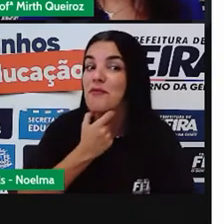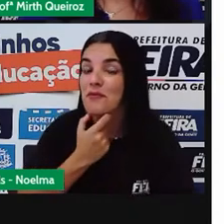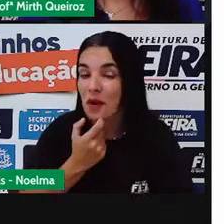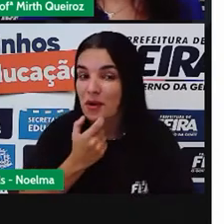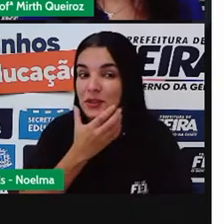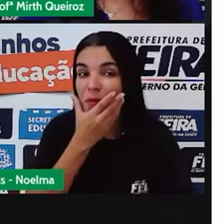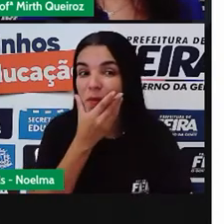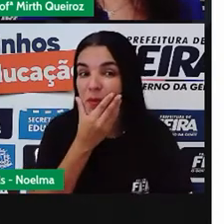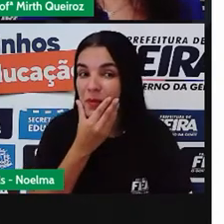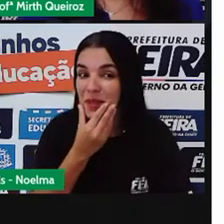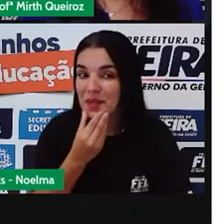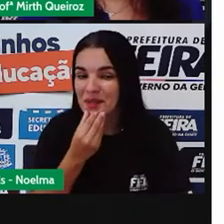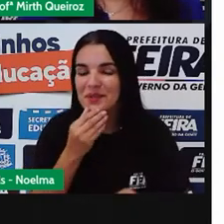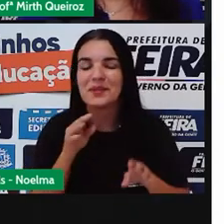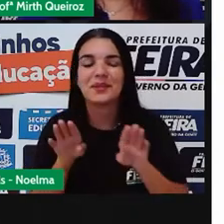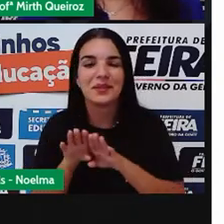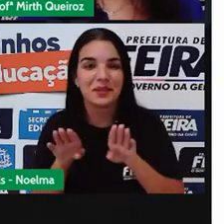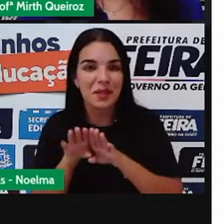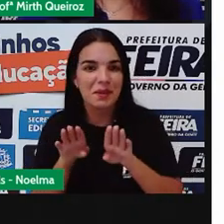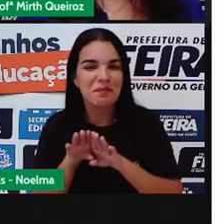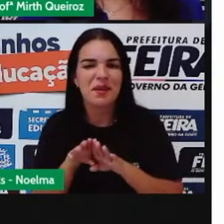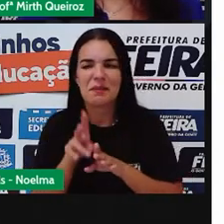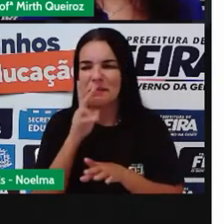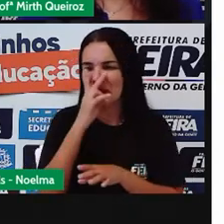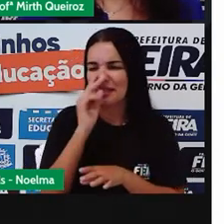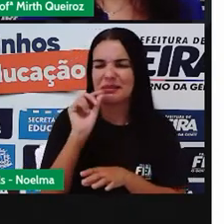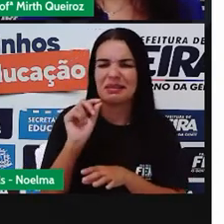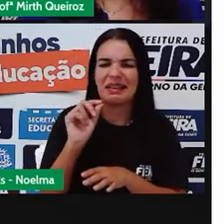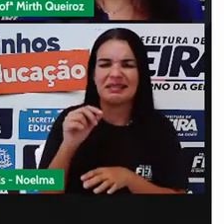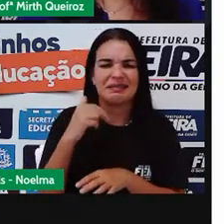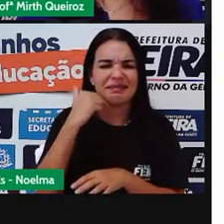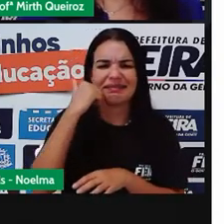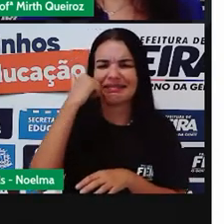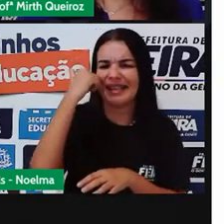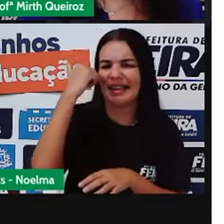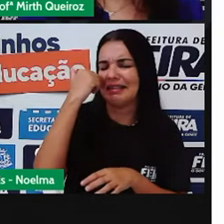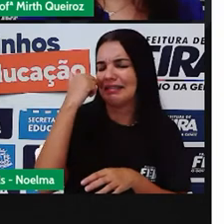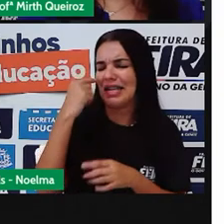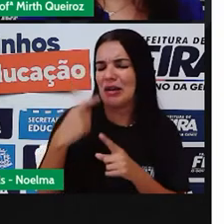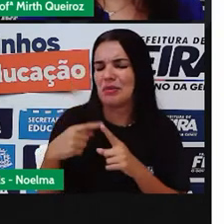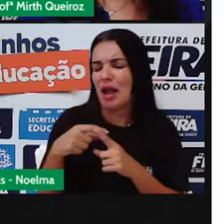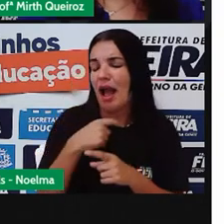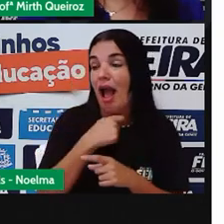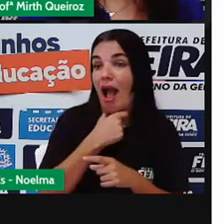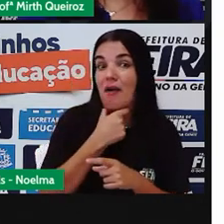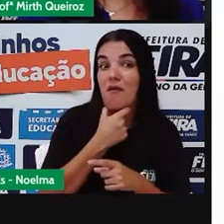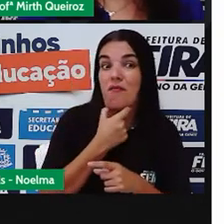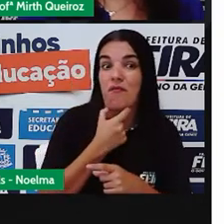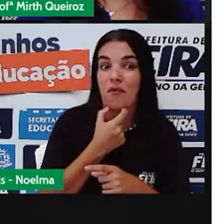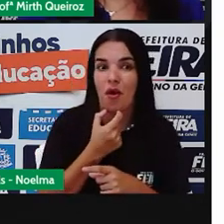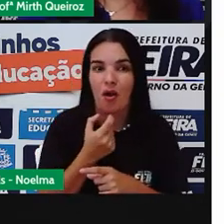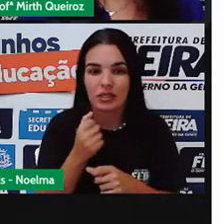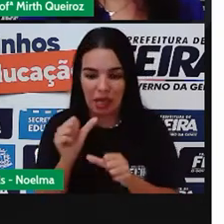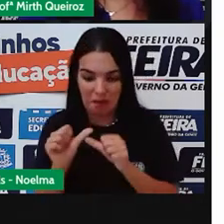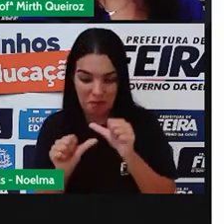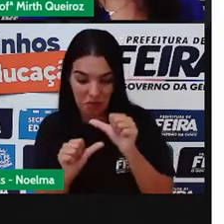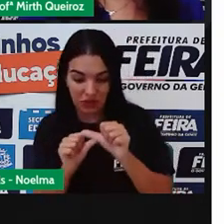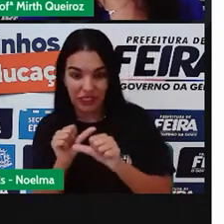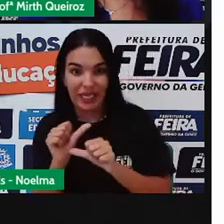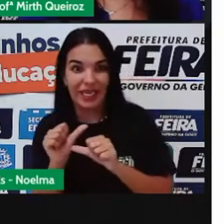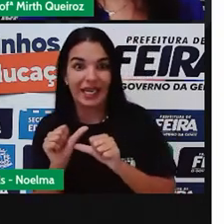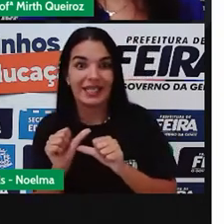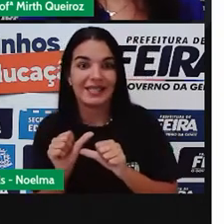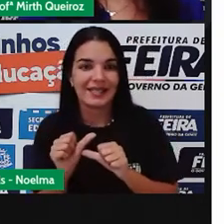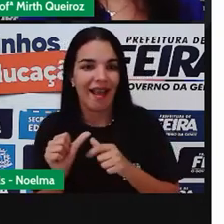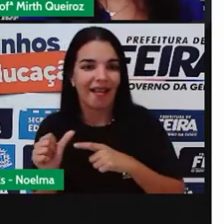é outra coisa que incomoda eles durante esse período. Porque como está havendo essa mudança